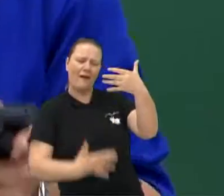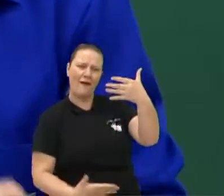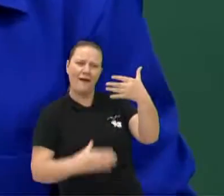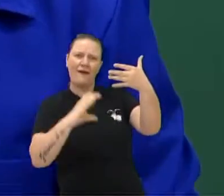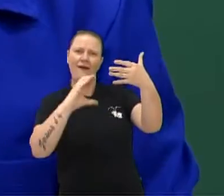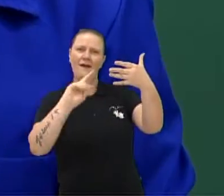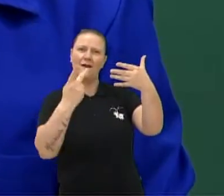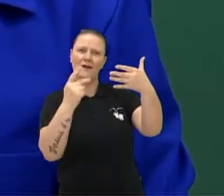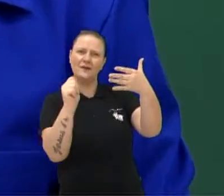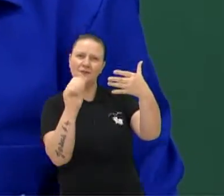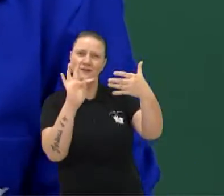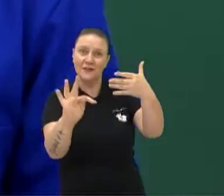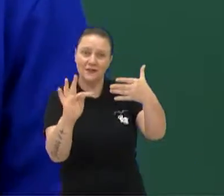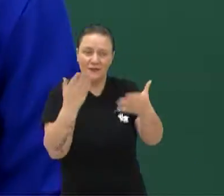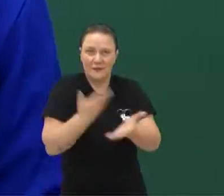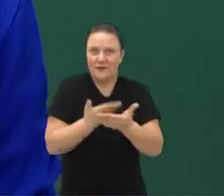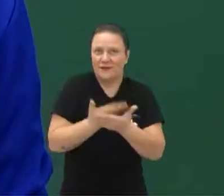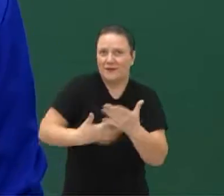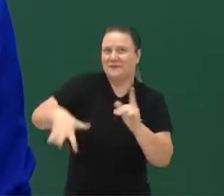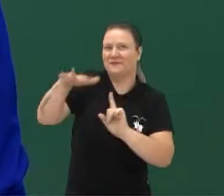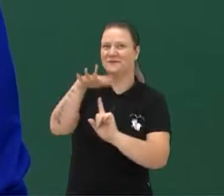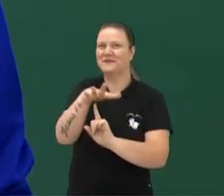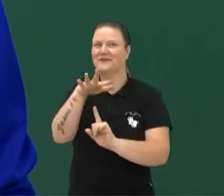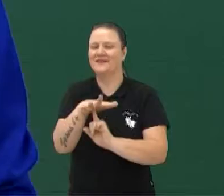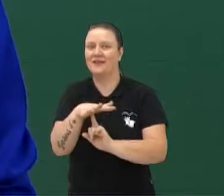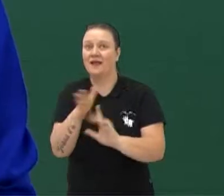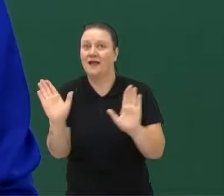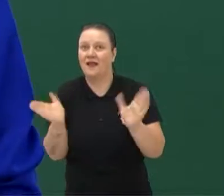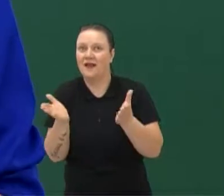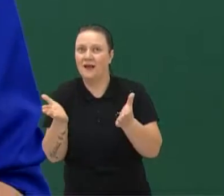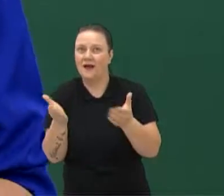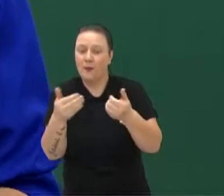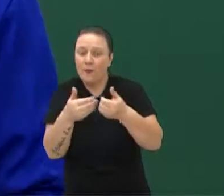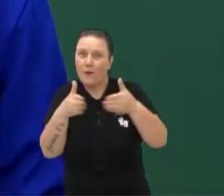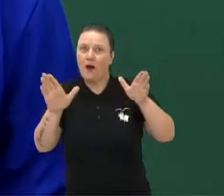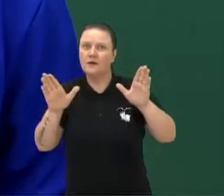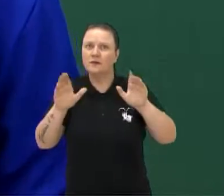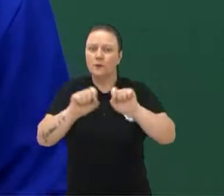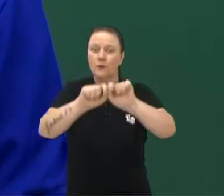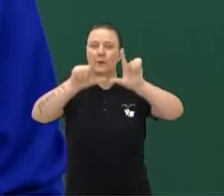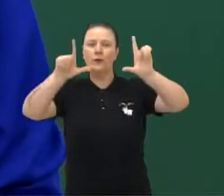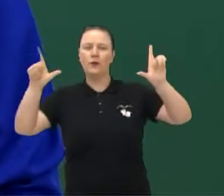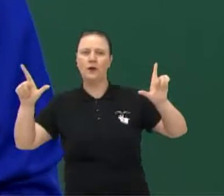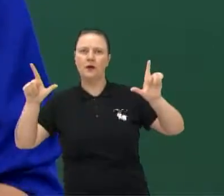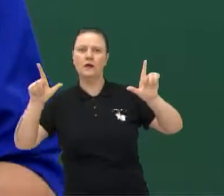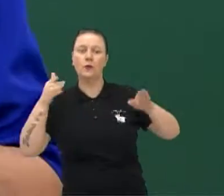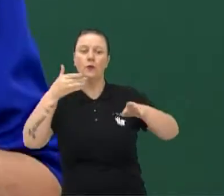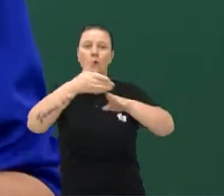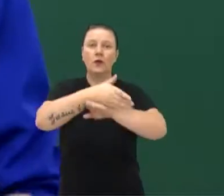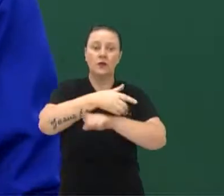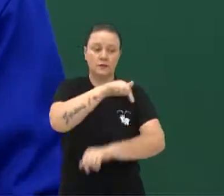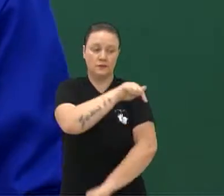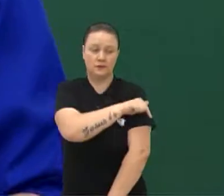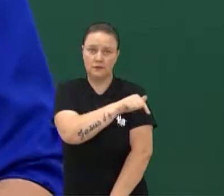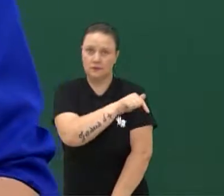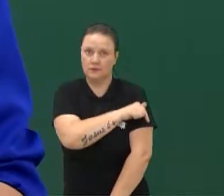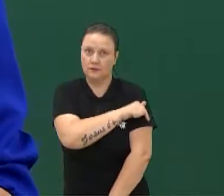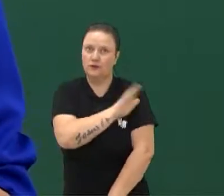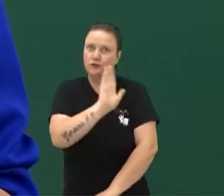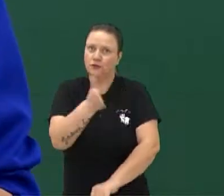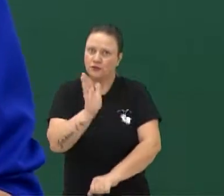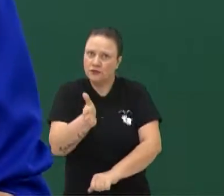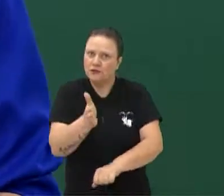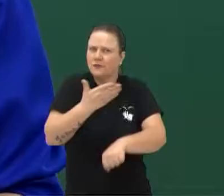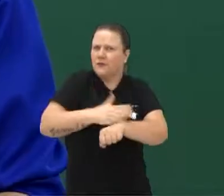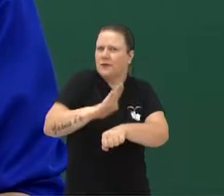pelo chat do Aula Paraná. Então, abre o seu Aula Paraná aí, entra no canal do sétimo ano, já se prepara no